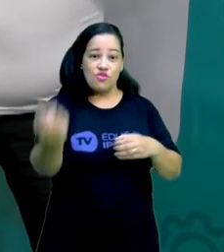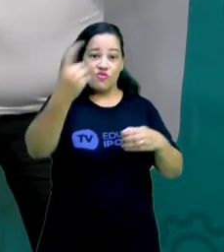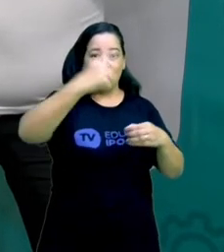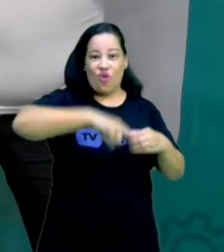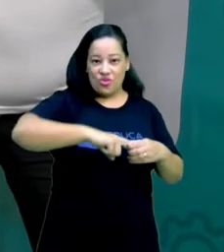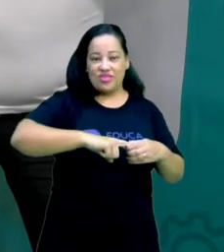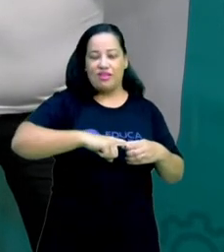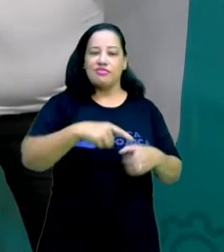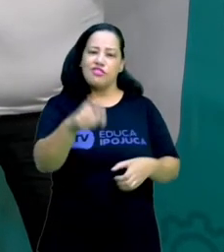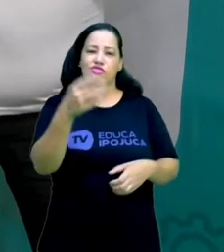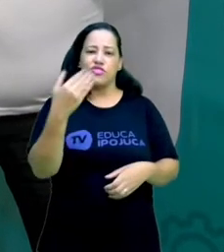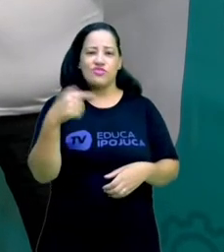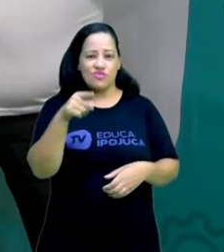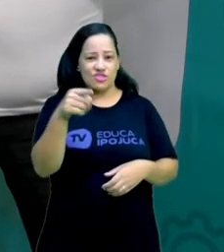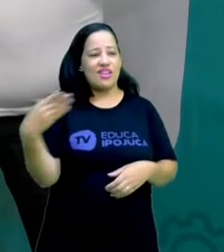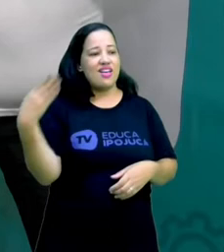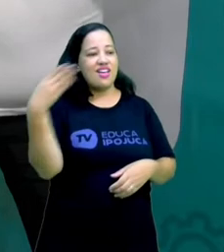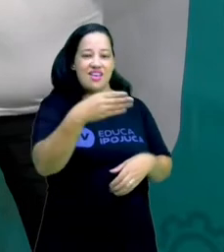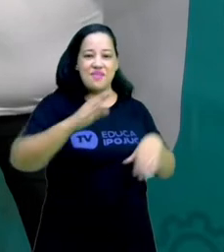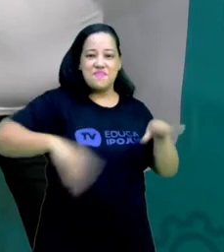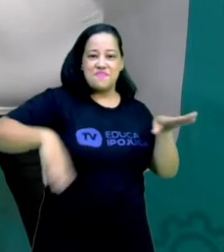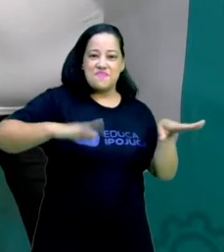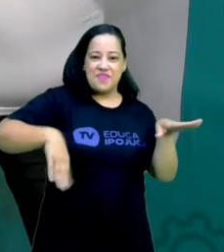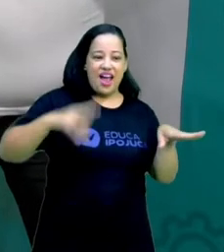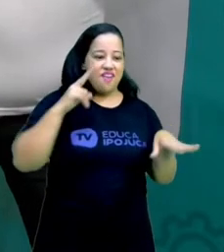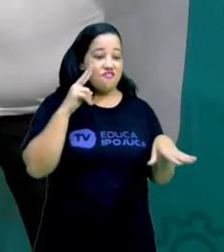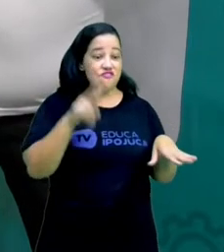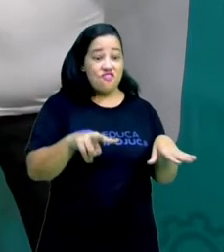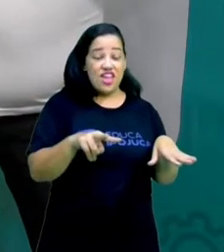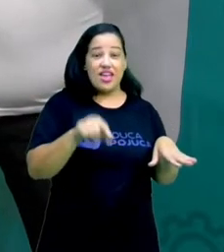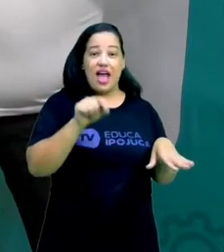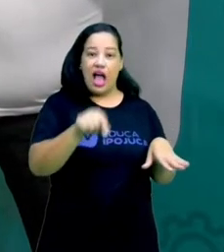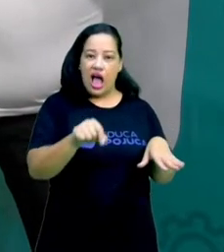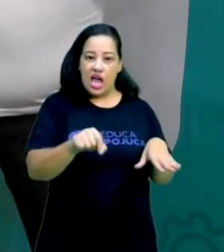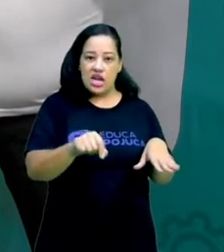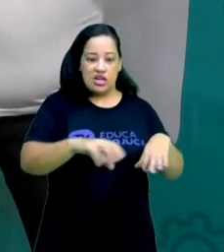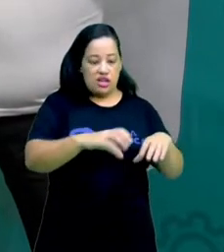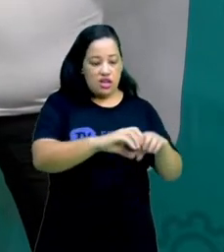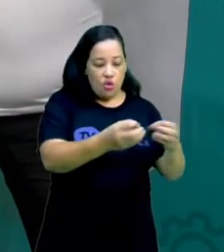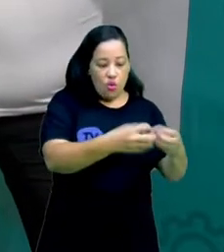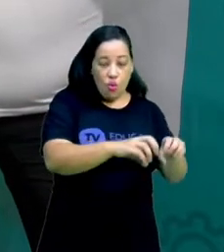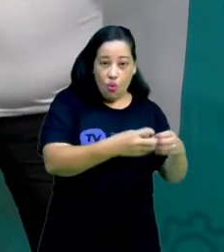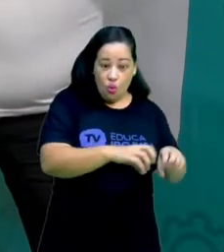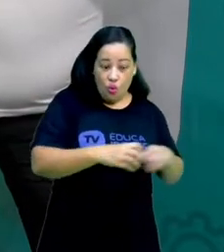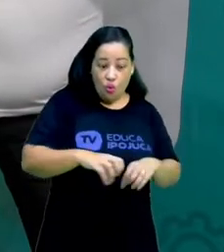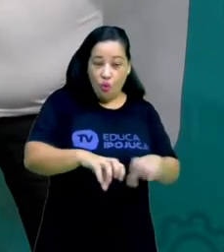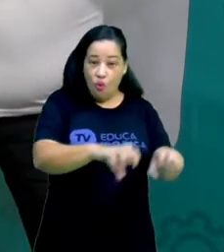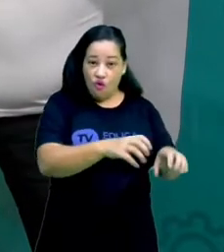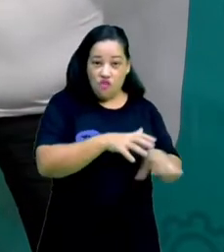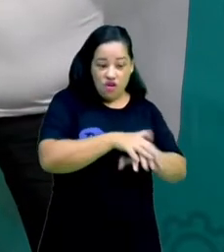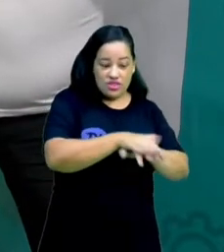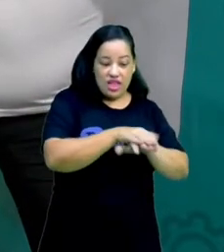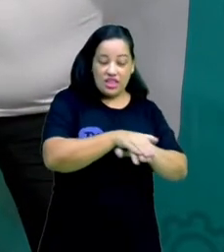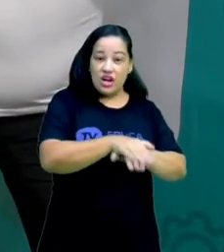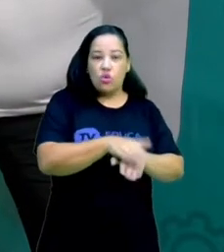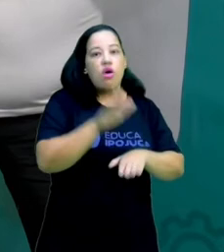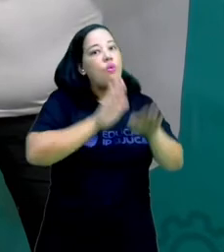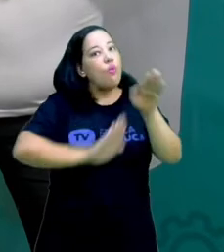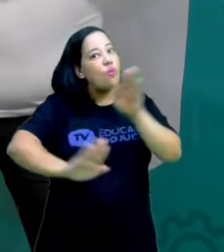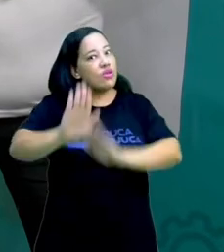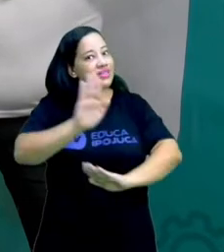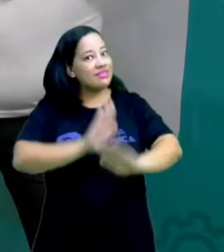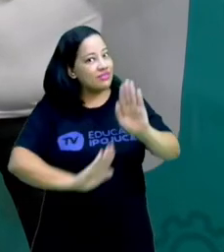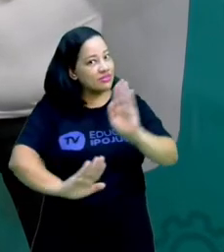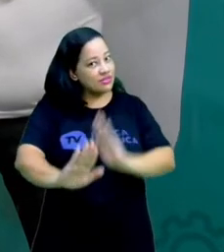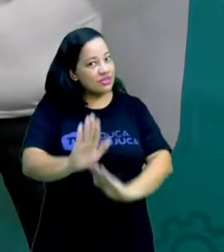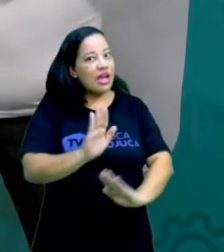sempre que você estiver passeando pela praia e tiver lá ninho de tartaruga, cuidado, porque ali é extremamente